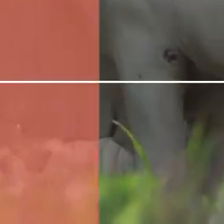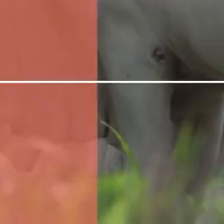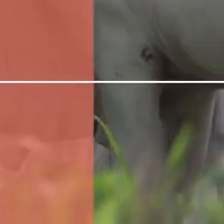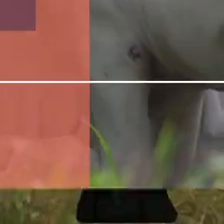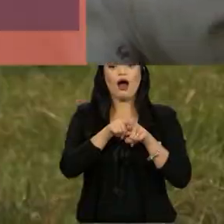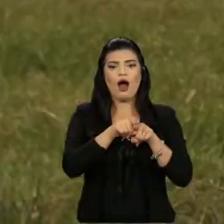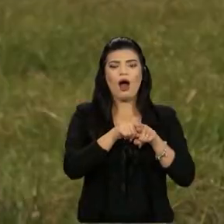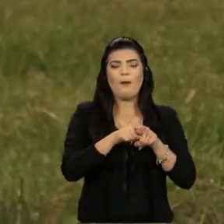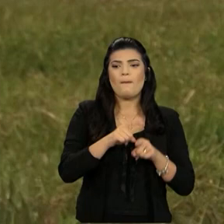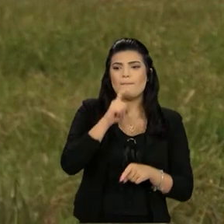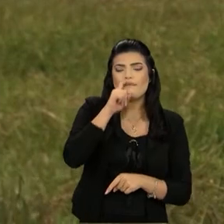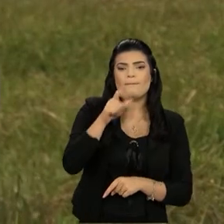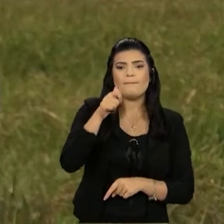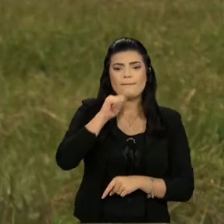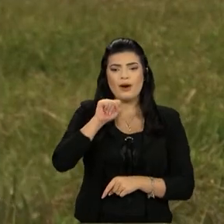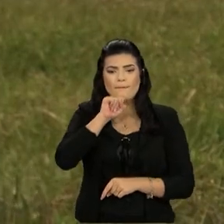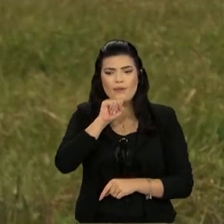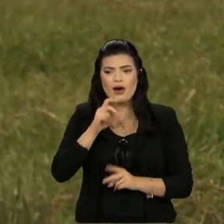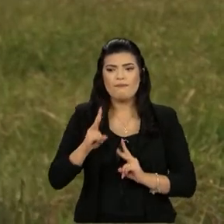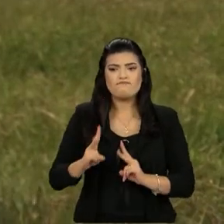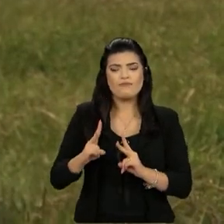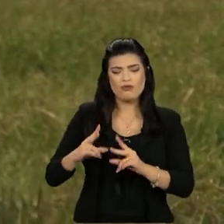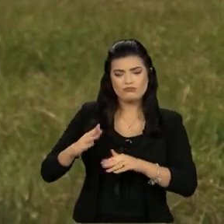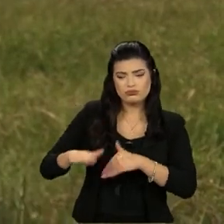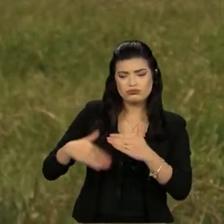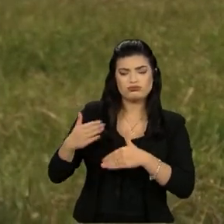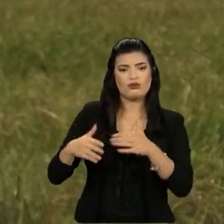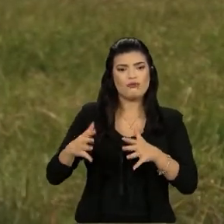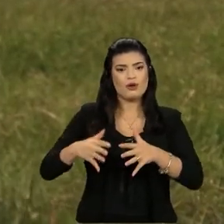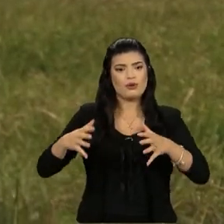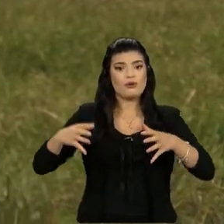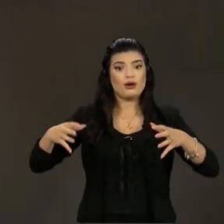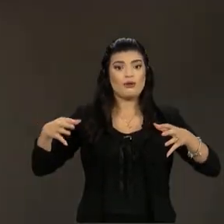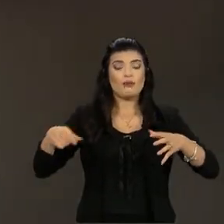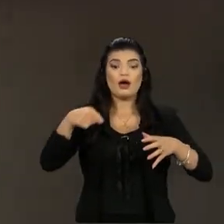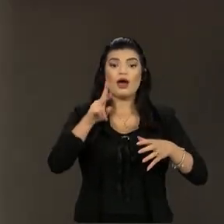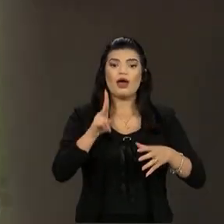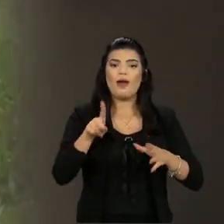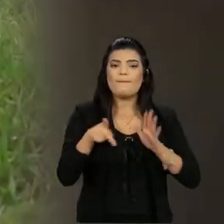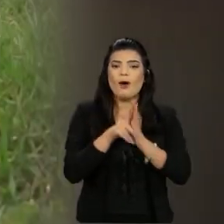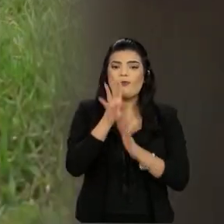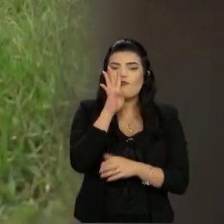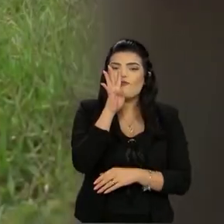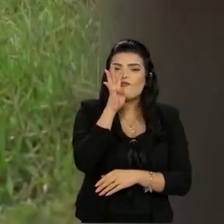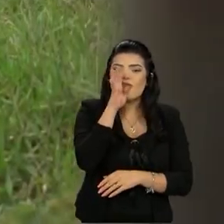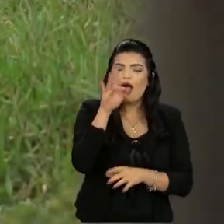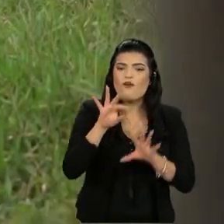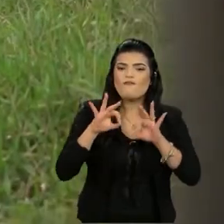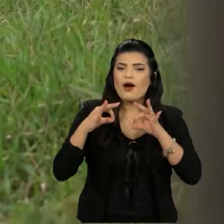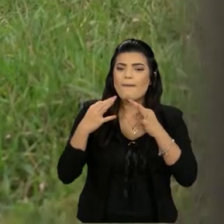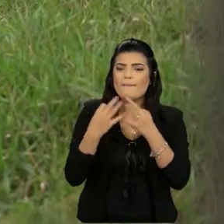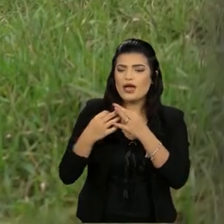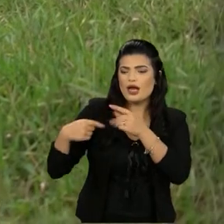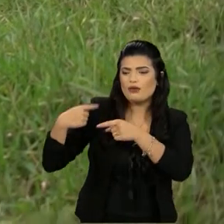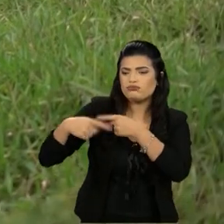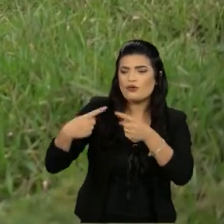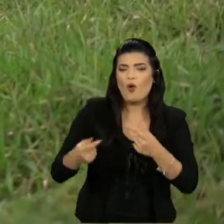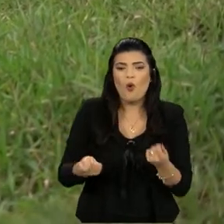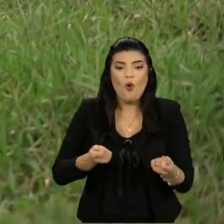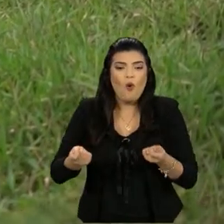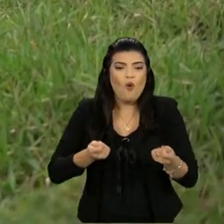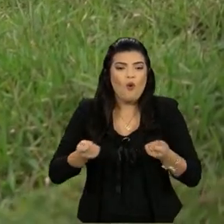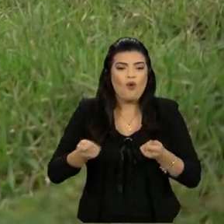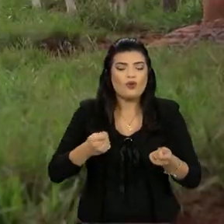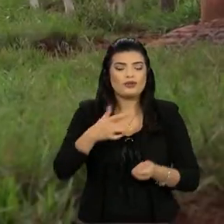cavalos. Então nós estamos comparando aqui de uma forma bem fidedigna, assim, da forma mais controlada possível,